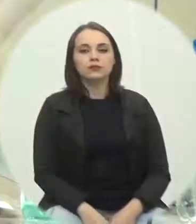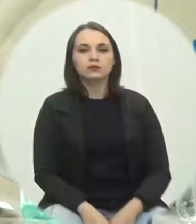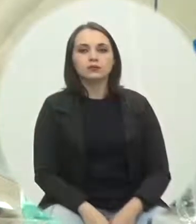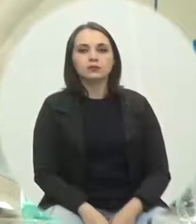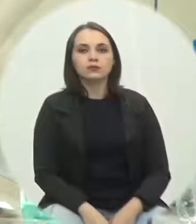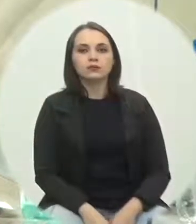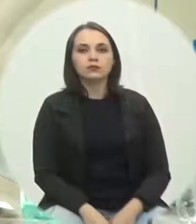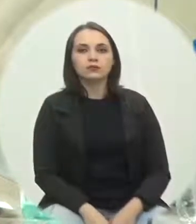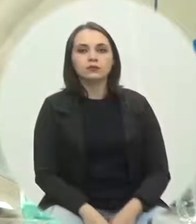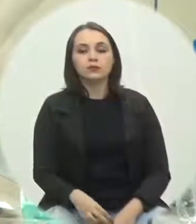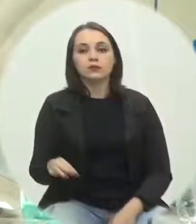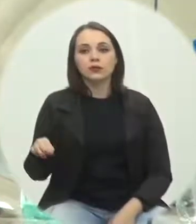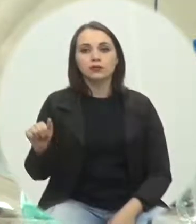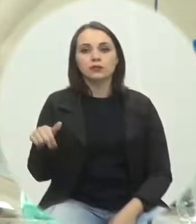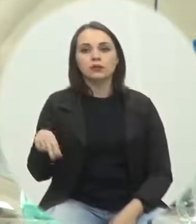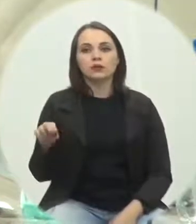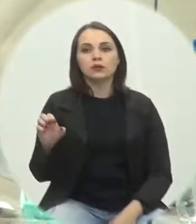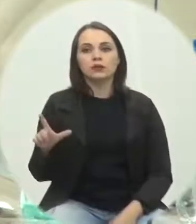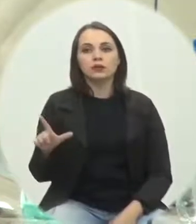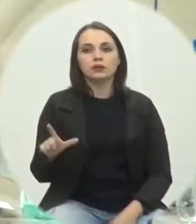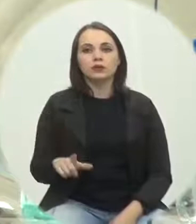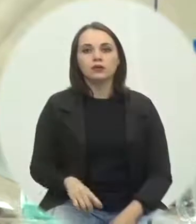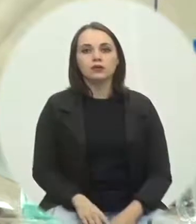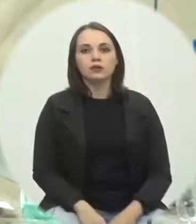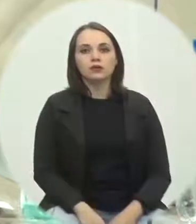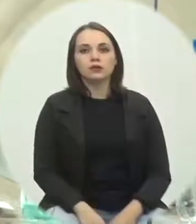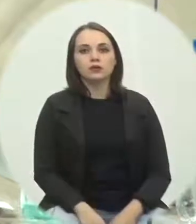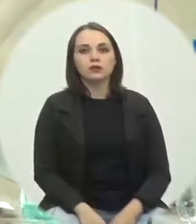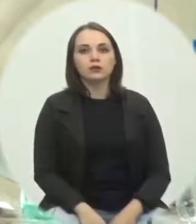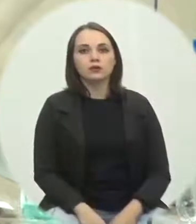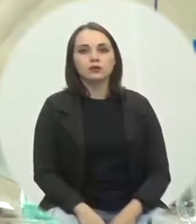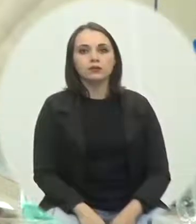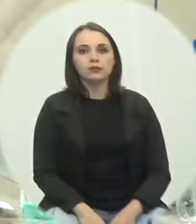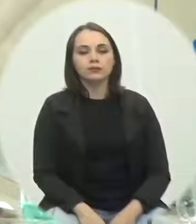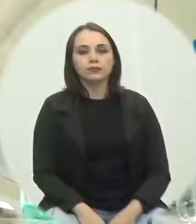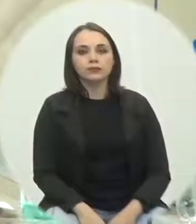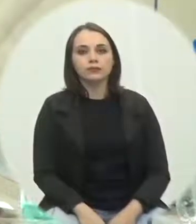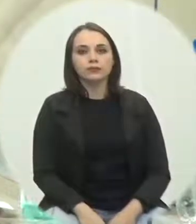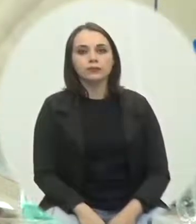Desculpa, Manoel Rosem. Está com a voz parecida do Jair, excelência, desculpa.